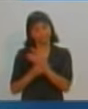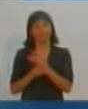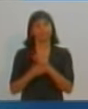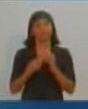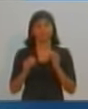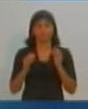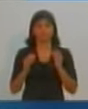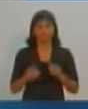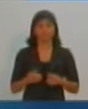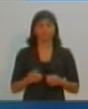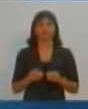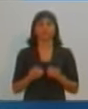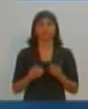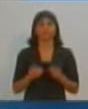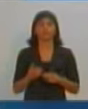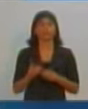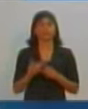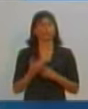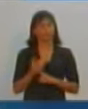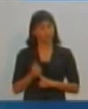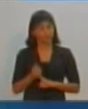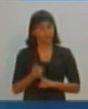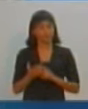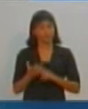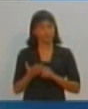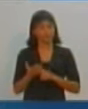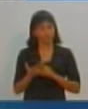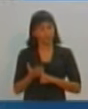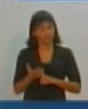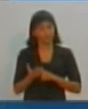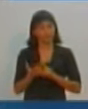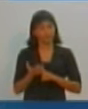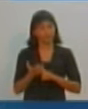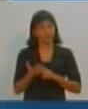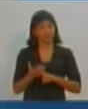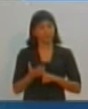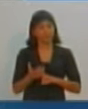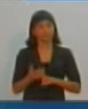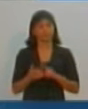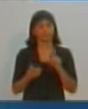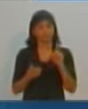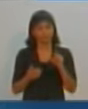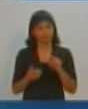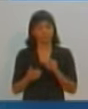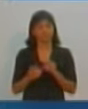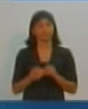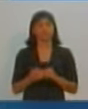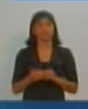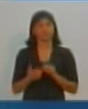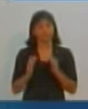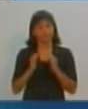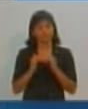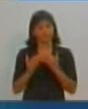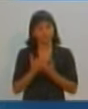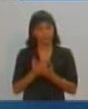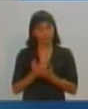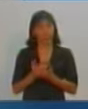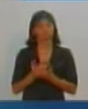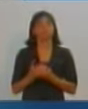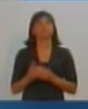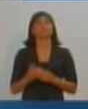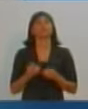vai merecer o nosso apoio. Fique tranquilo. Se seu filho está estudando Matarazzo ou está se complementando a algum curso,